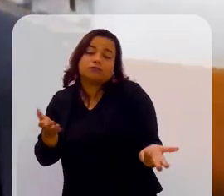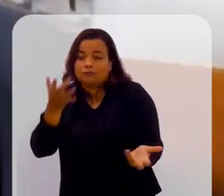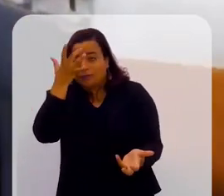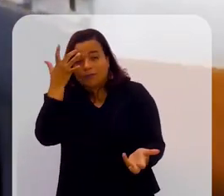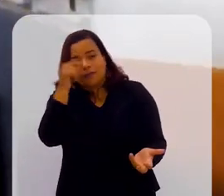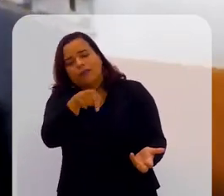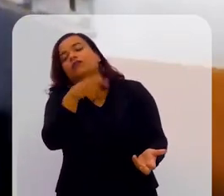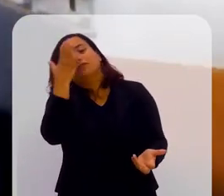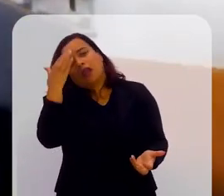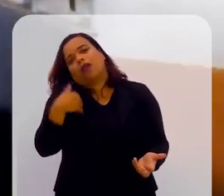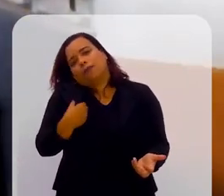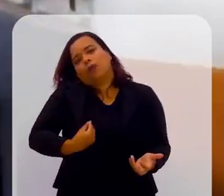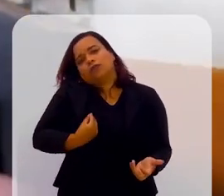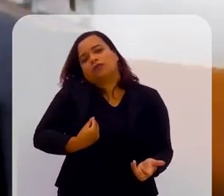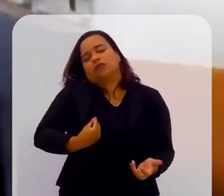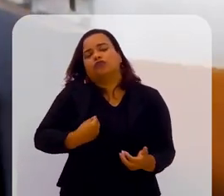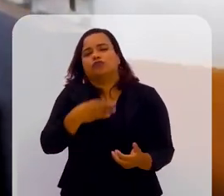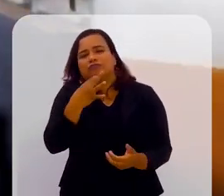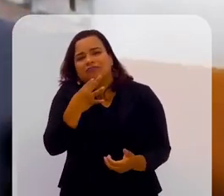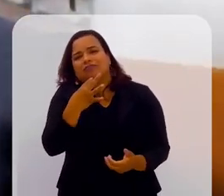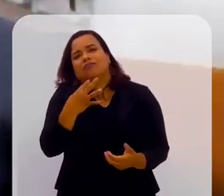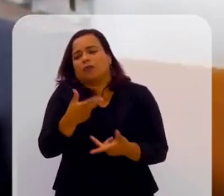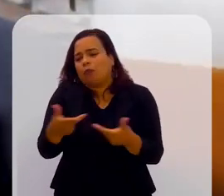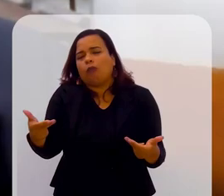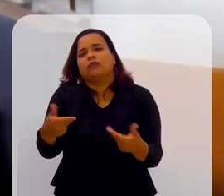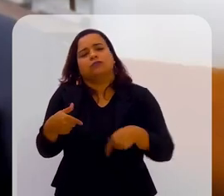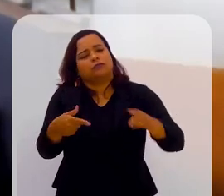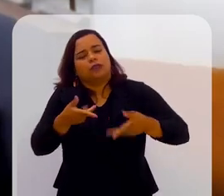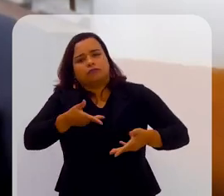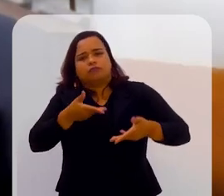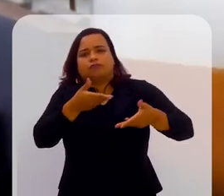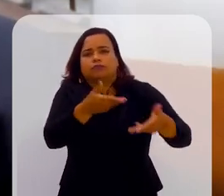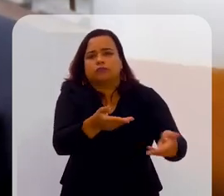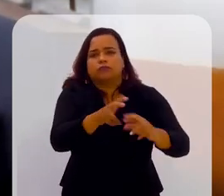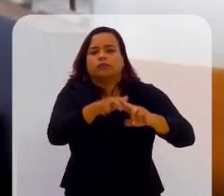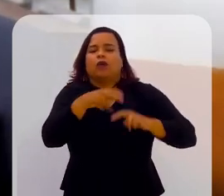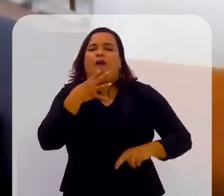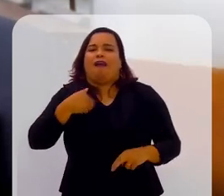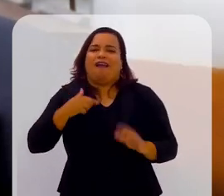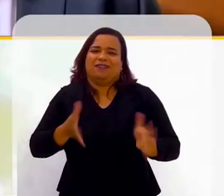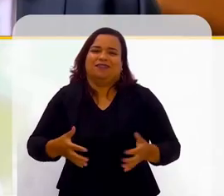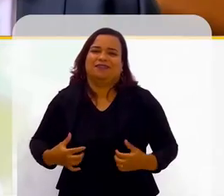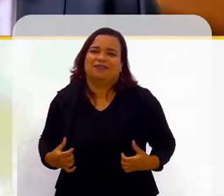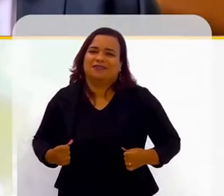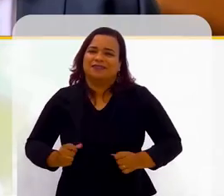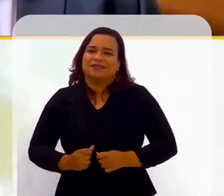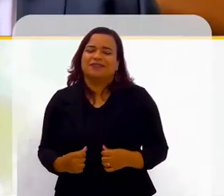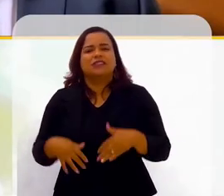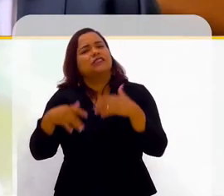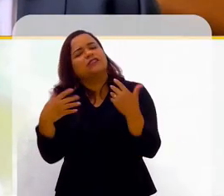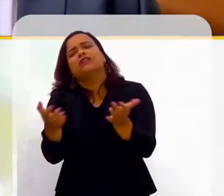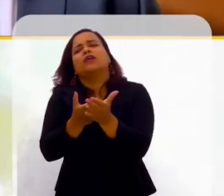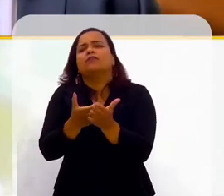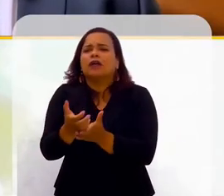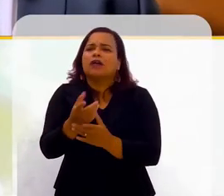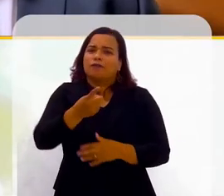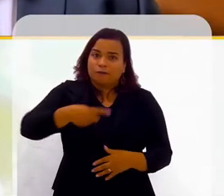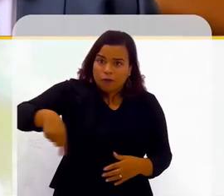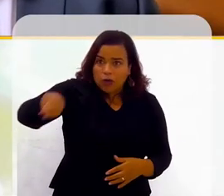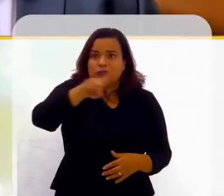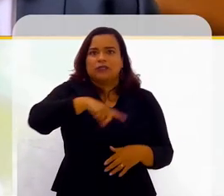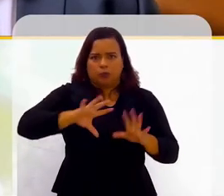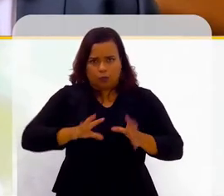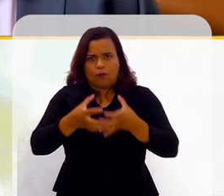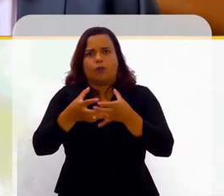tenho esse conhecimento, a pessoa vem e me convida, por conta que elas já me conhecem. Então, a princípio, vocês